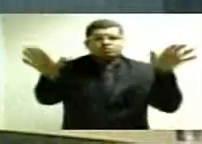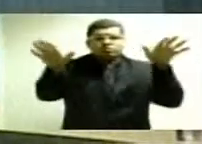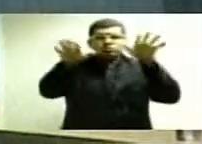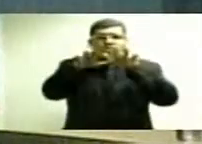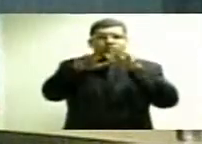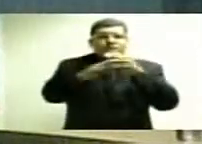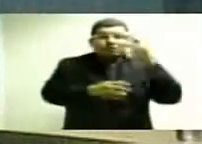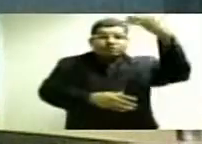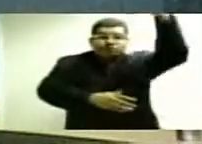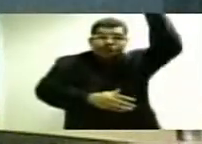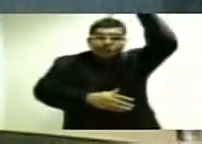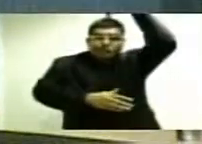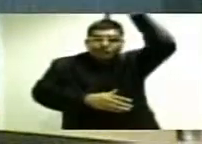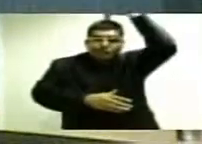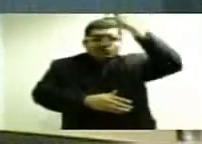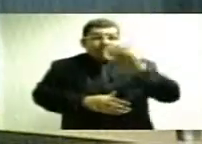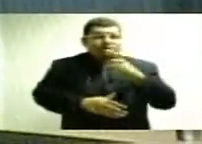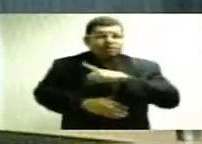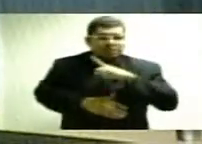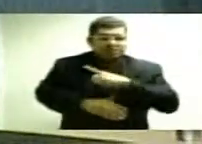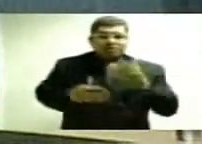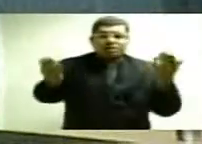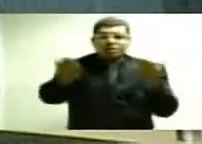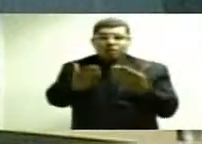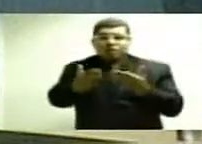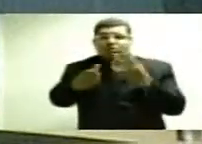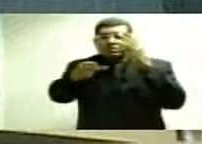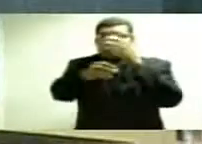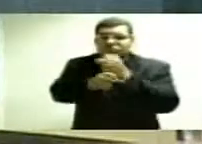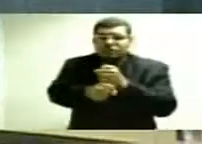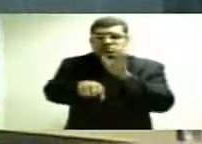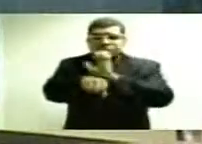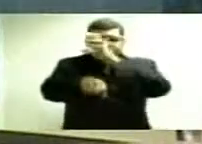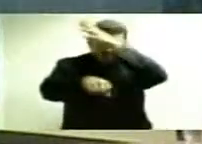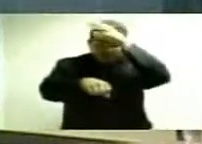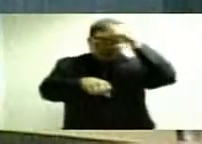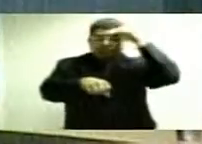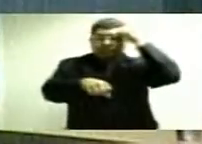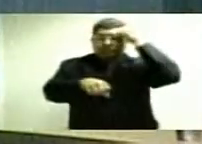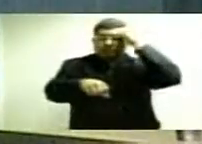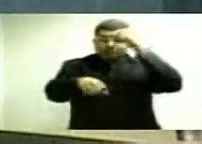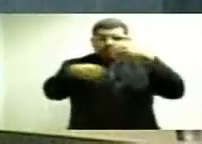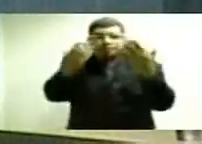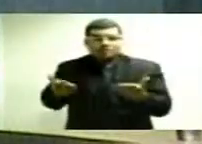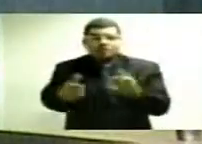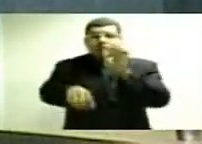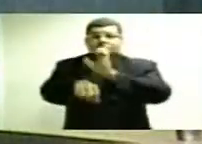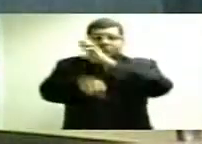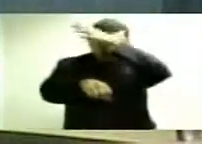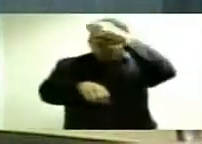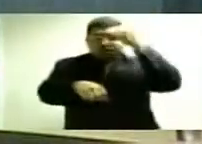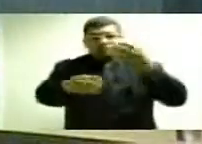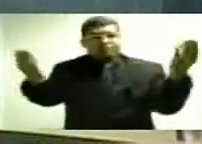o absurdo rombo que existe hoje nas contas do Estado do Amazonas. O Estado do